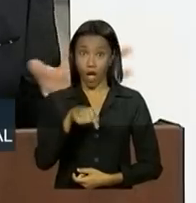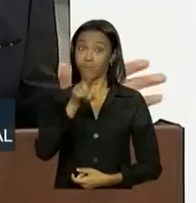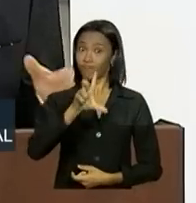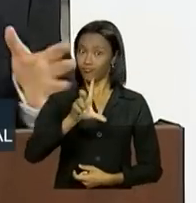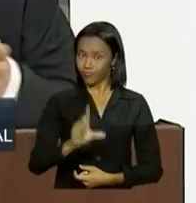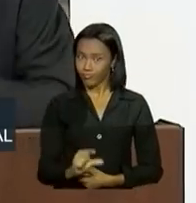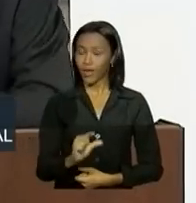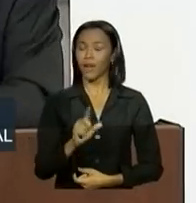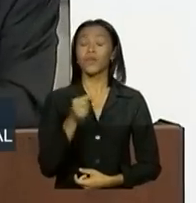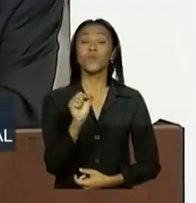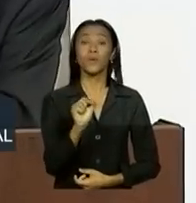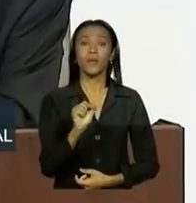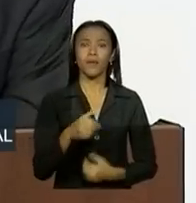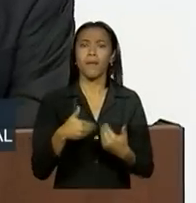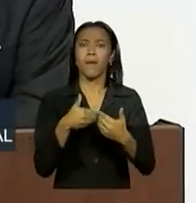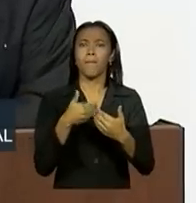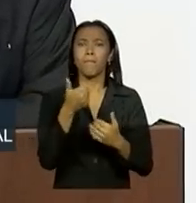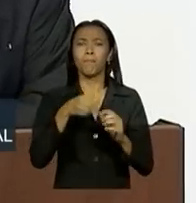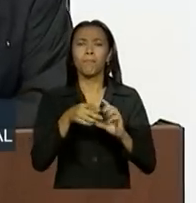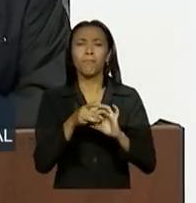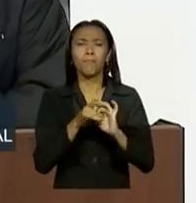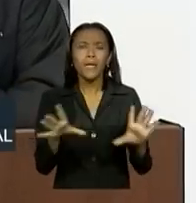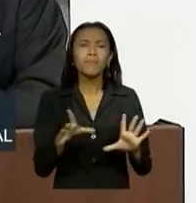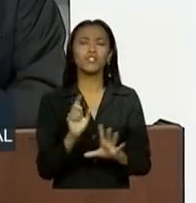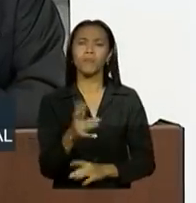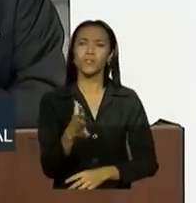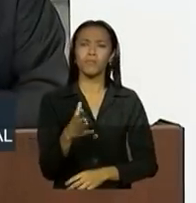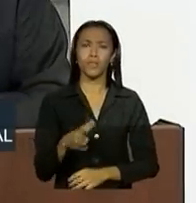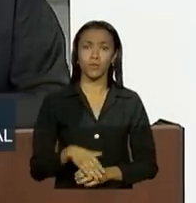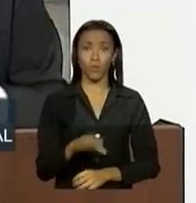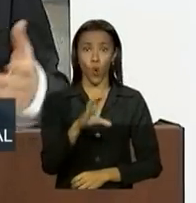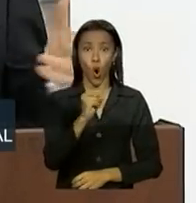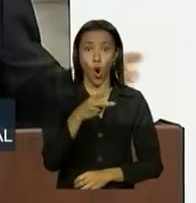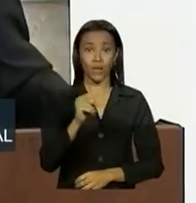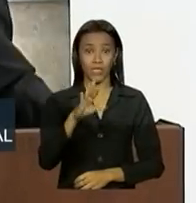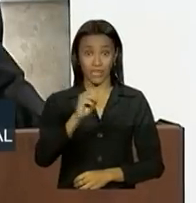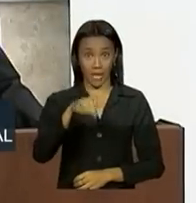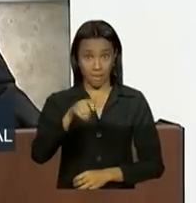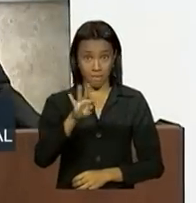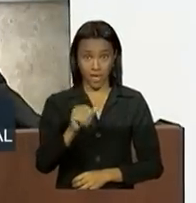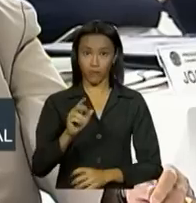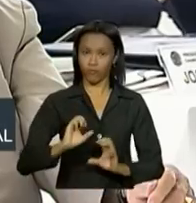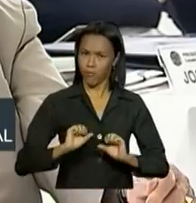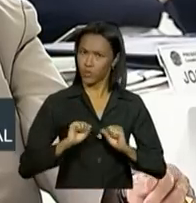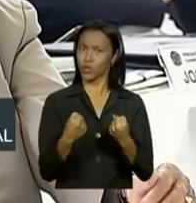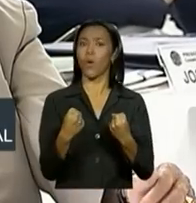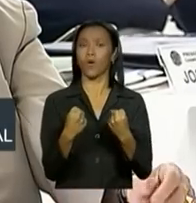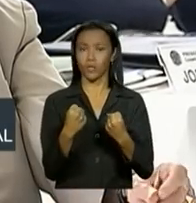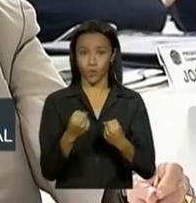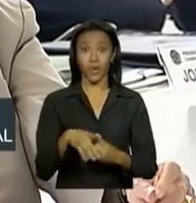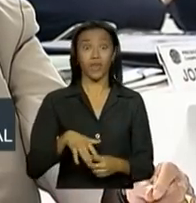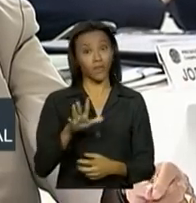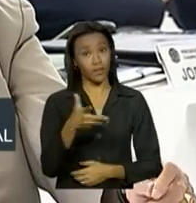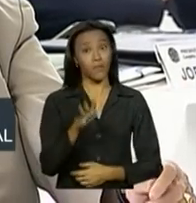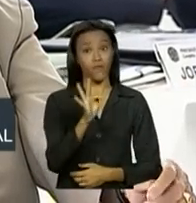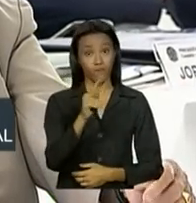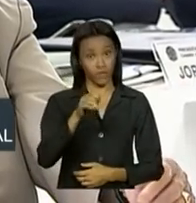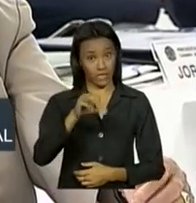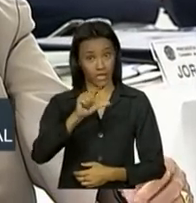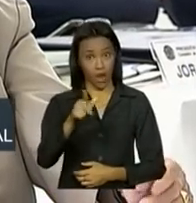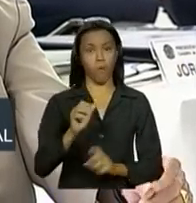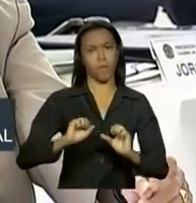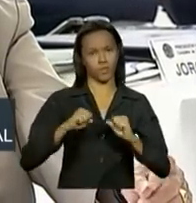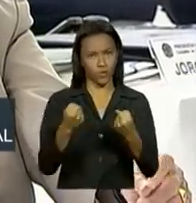abrindo espaço para um orçamento mais sólido, para uma situação fiscal mais sólida.